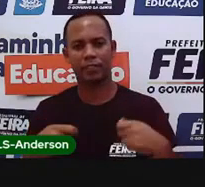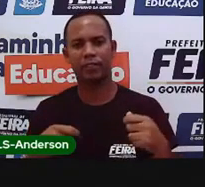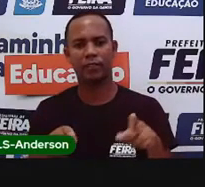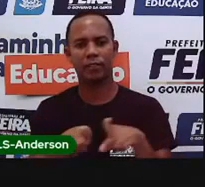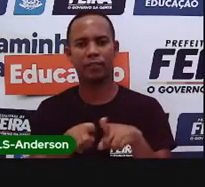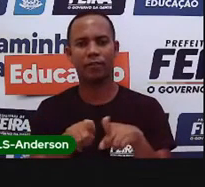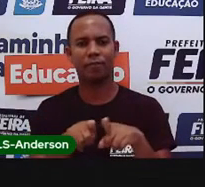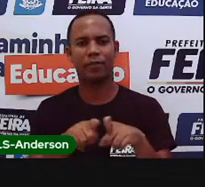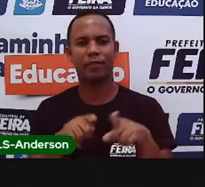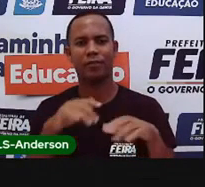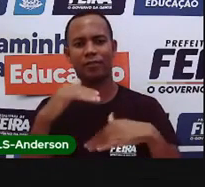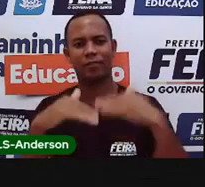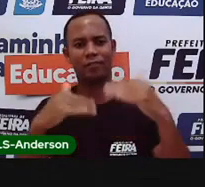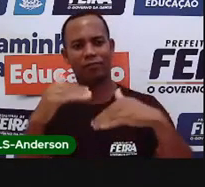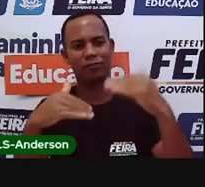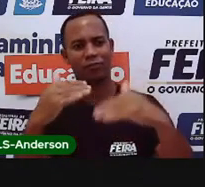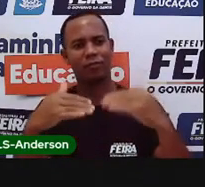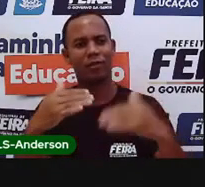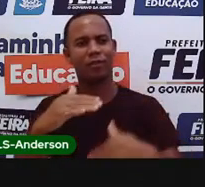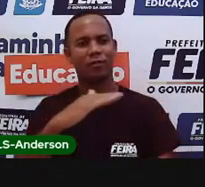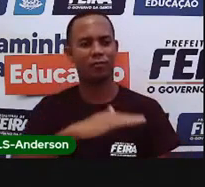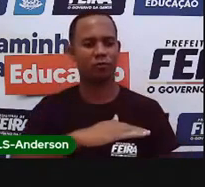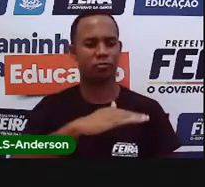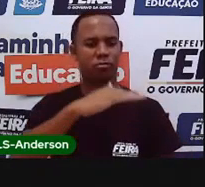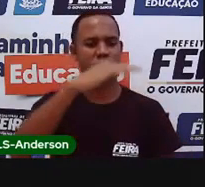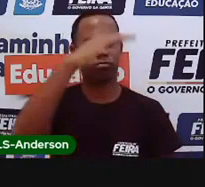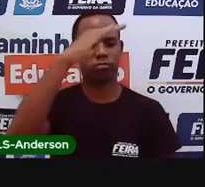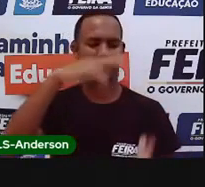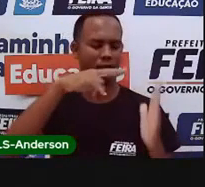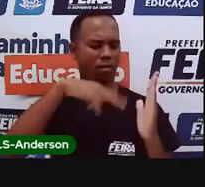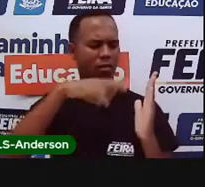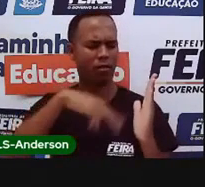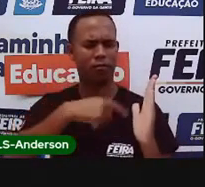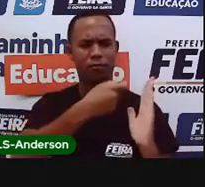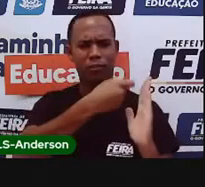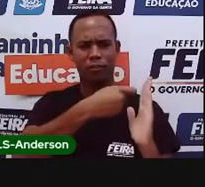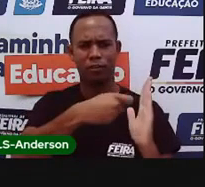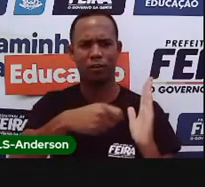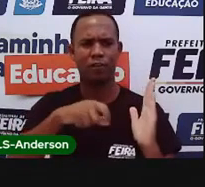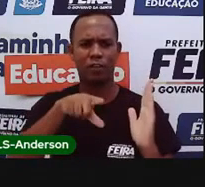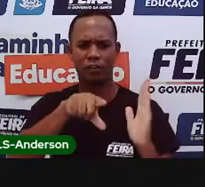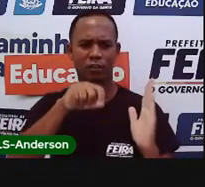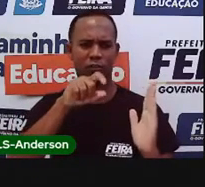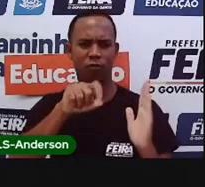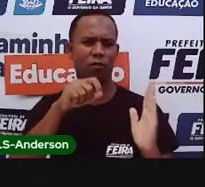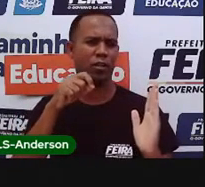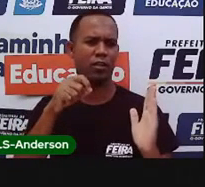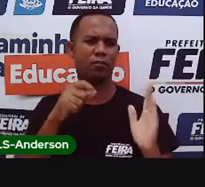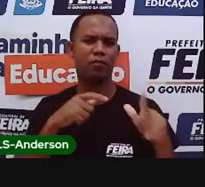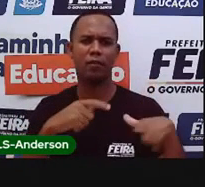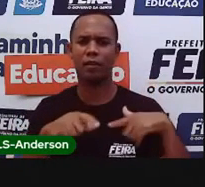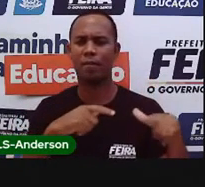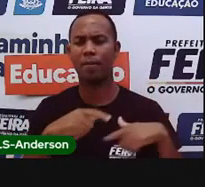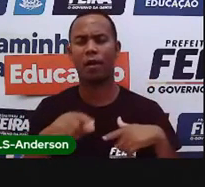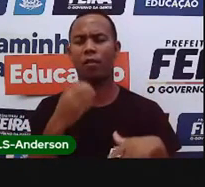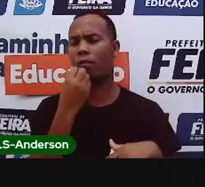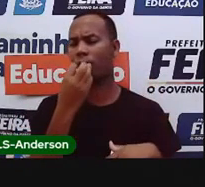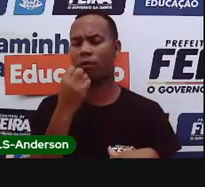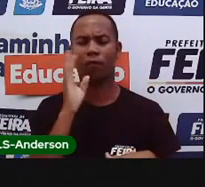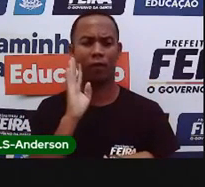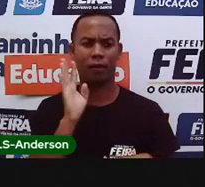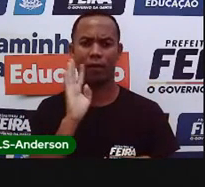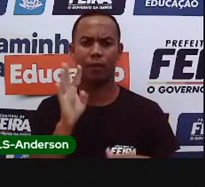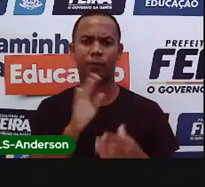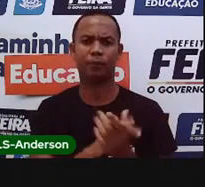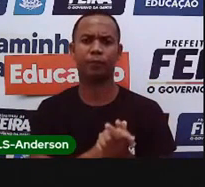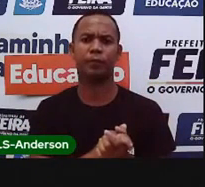desenvolverem, crescerem, ó, lendo, escrevendo e escolhendo profissões maravilhosas. Bom, e,